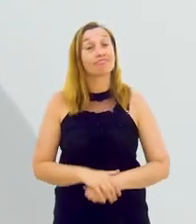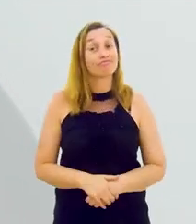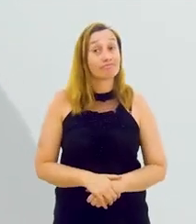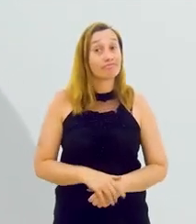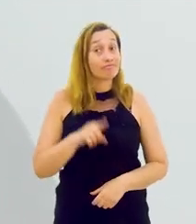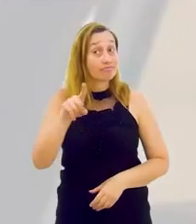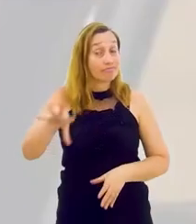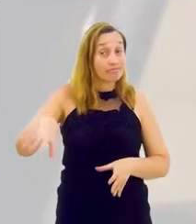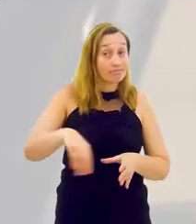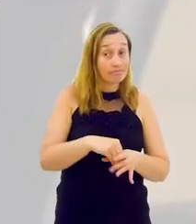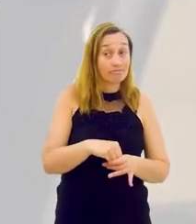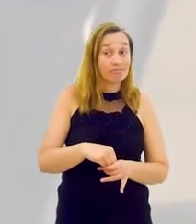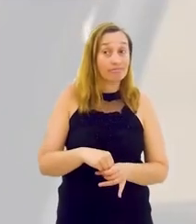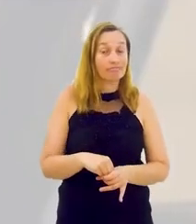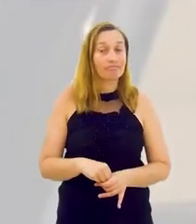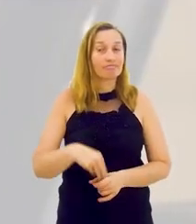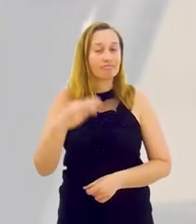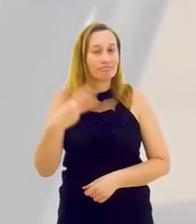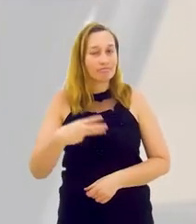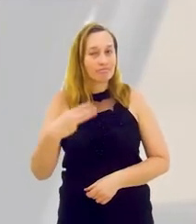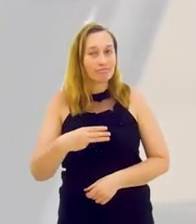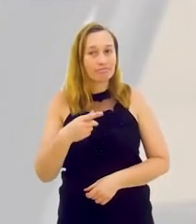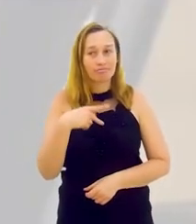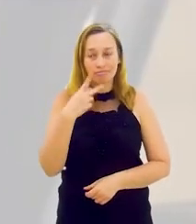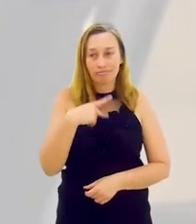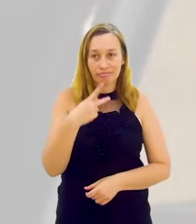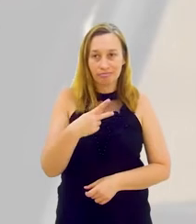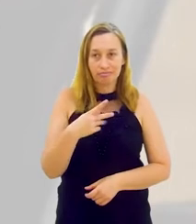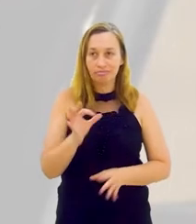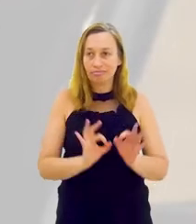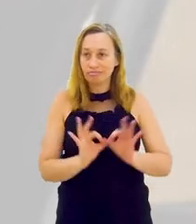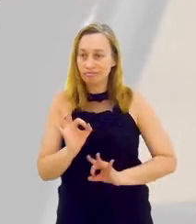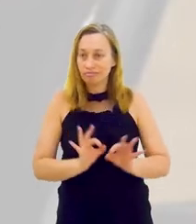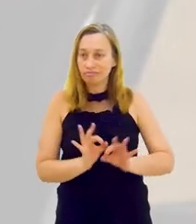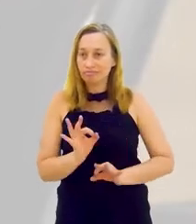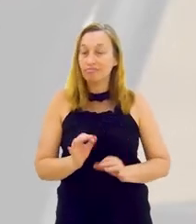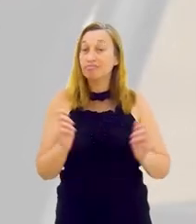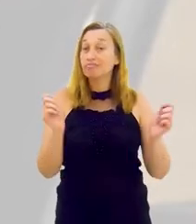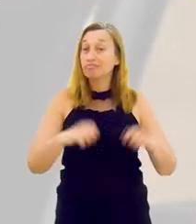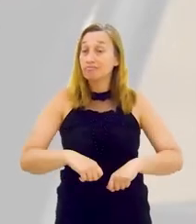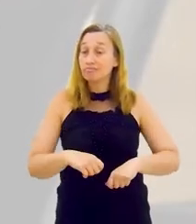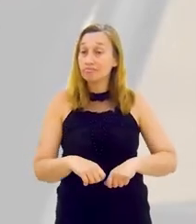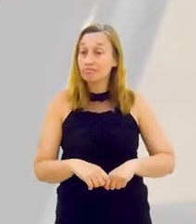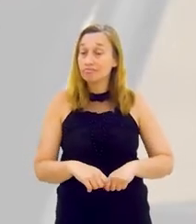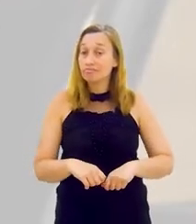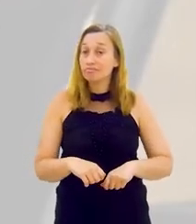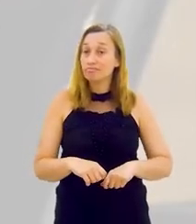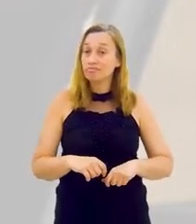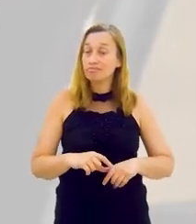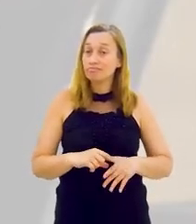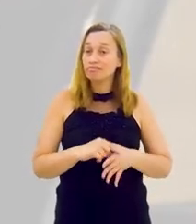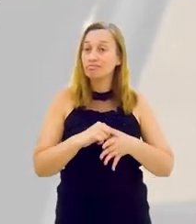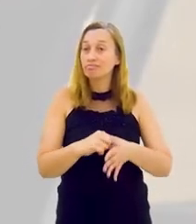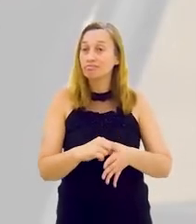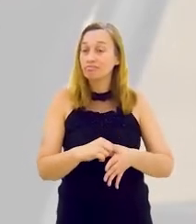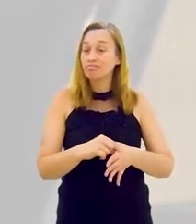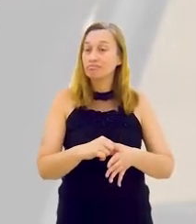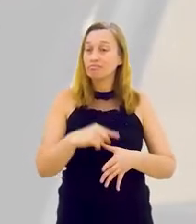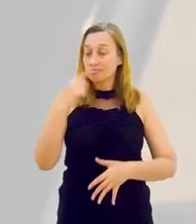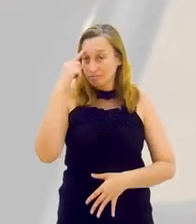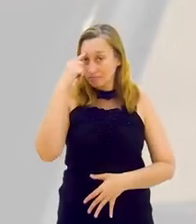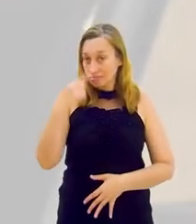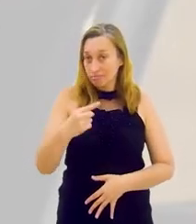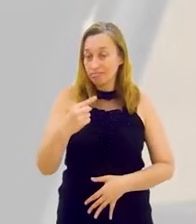nesse processo? Essa está empadrada na terceira que eu falei, é organizacional. É você ter competência, autoridade